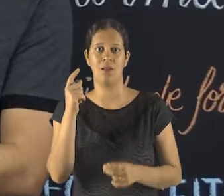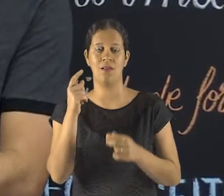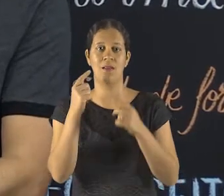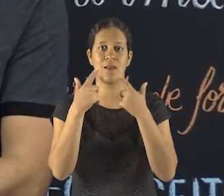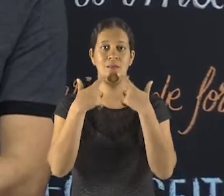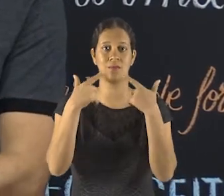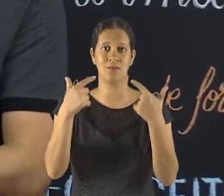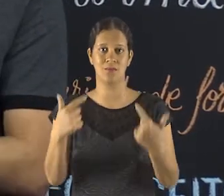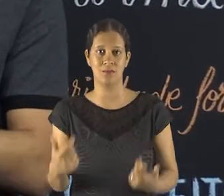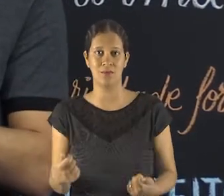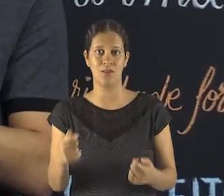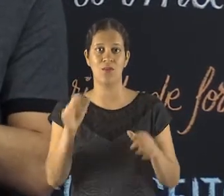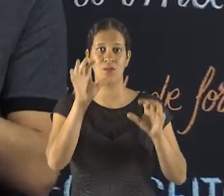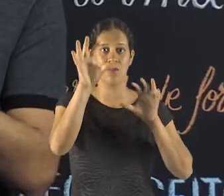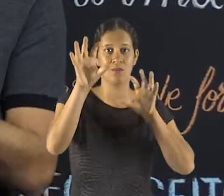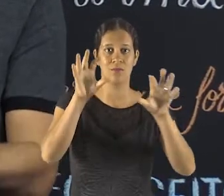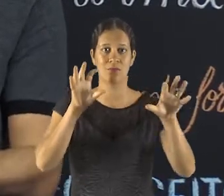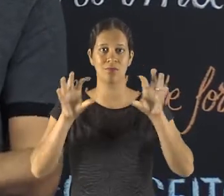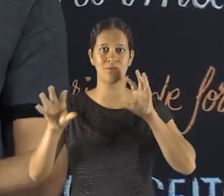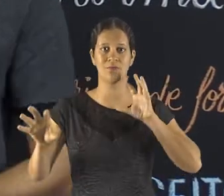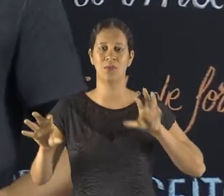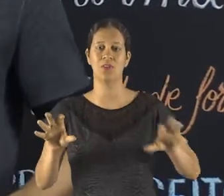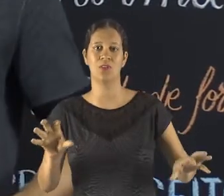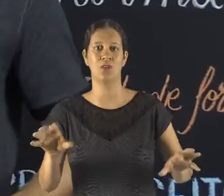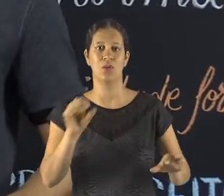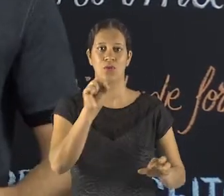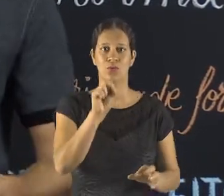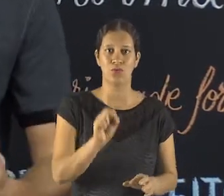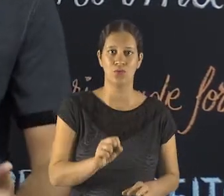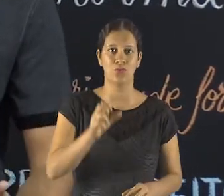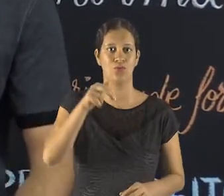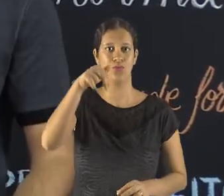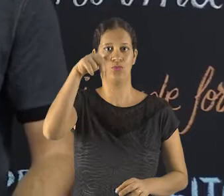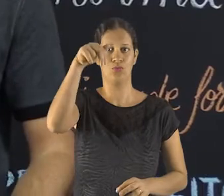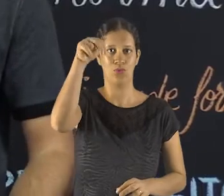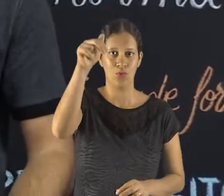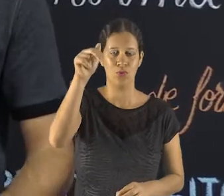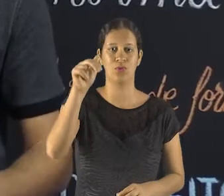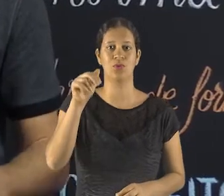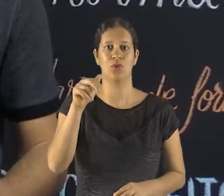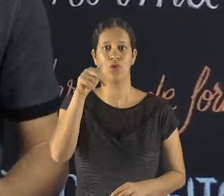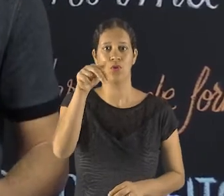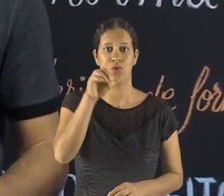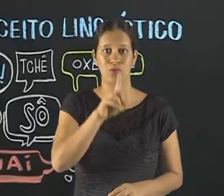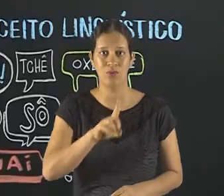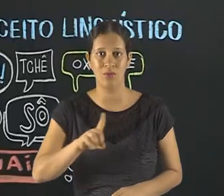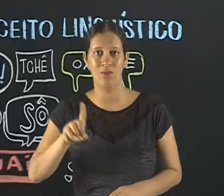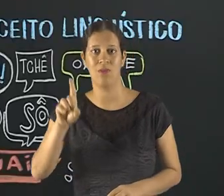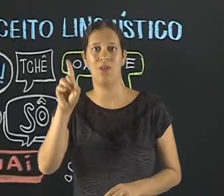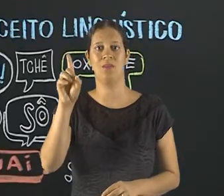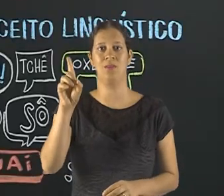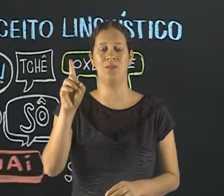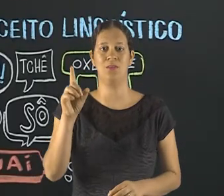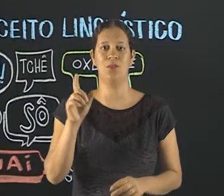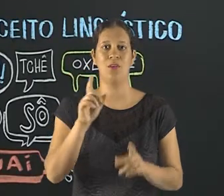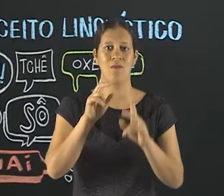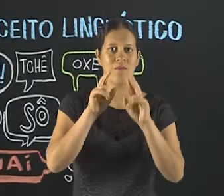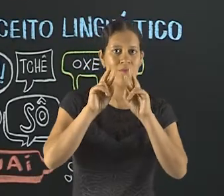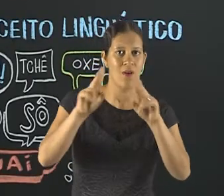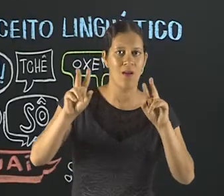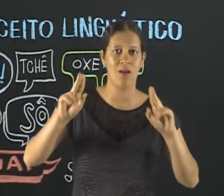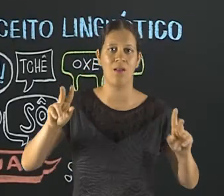regionais, as pessoas que moram no sul, as pessoas que moram no nordeste, no norte, no centro-oeste, galera, o uso